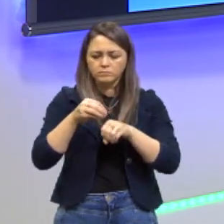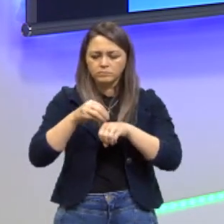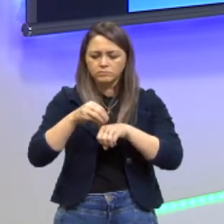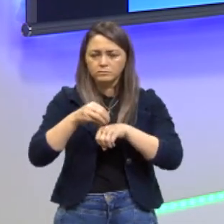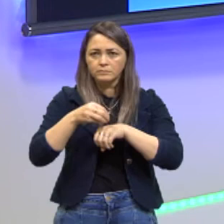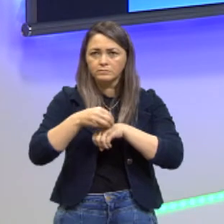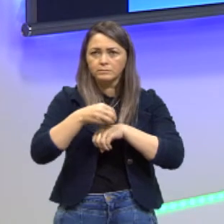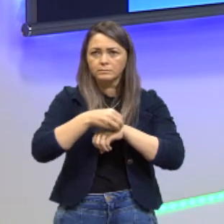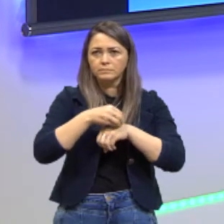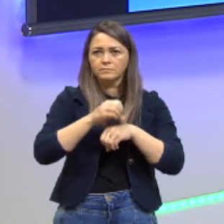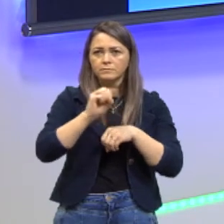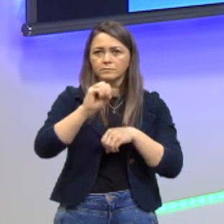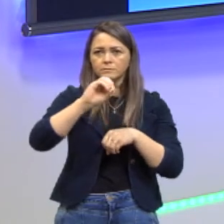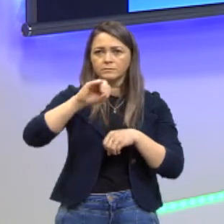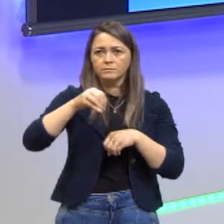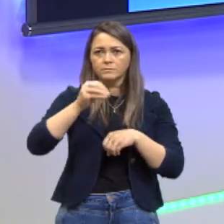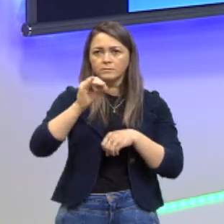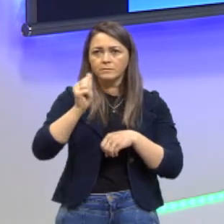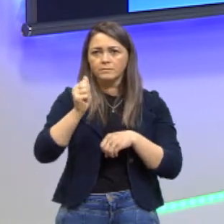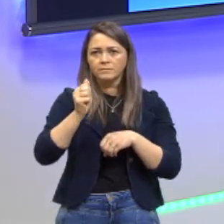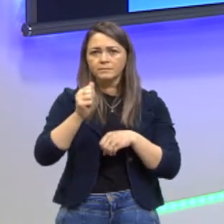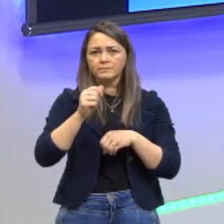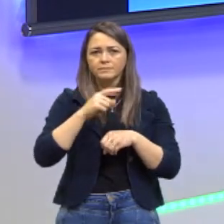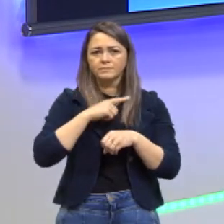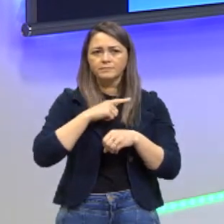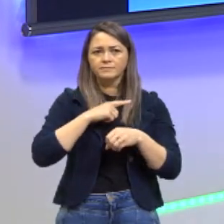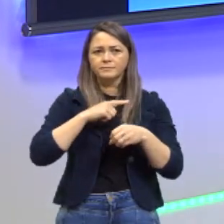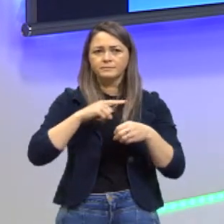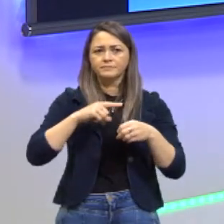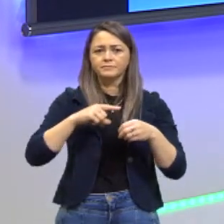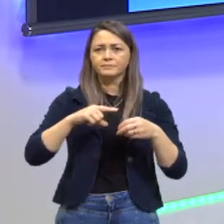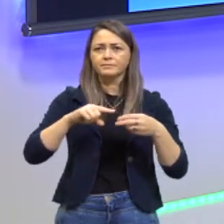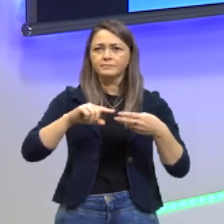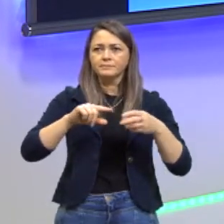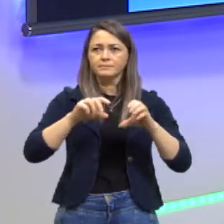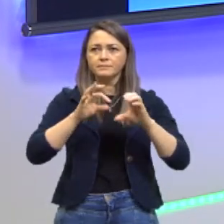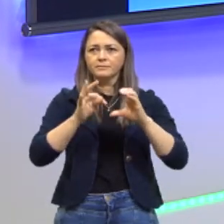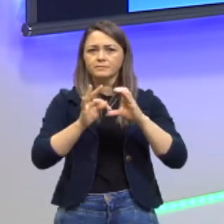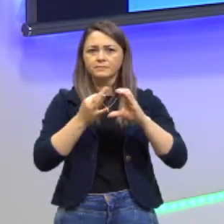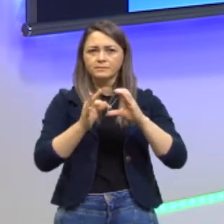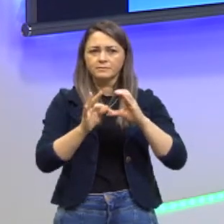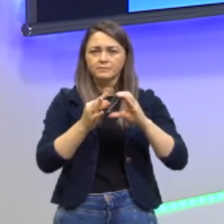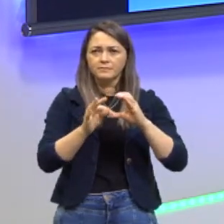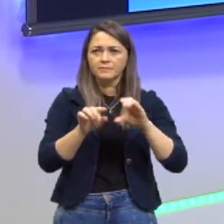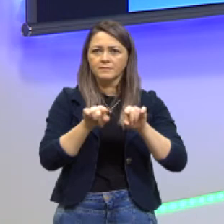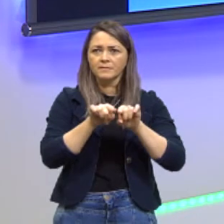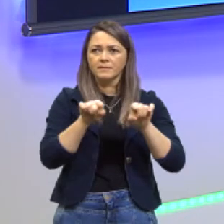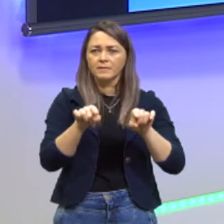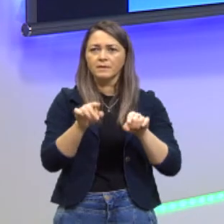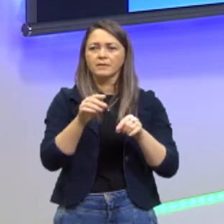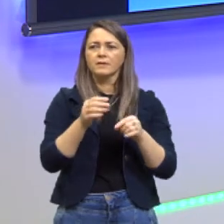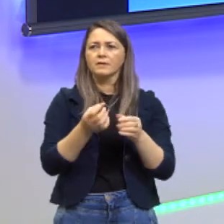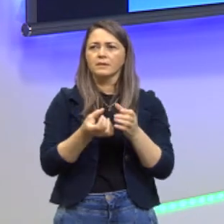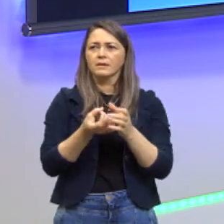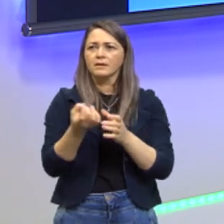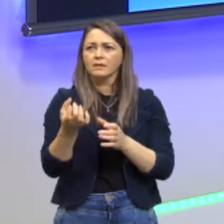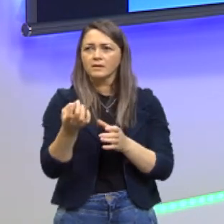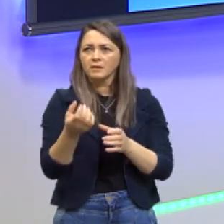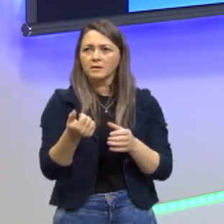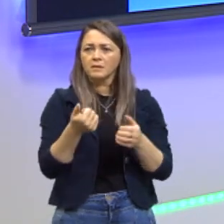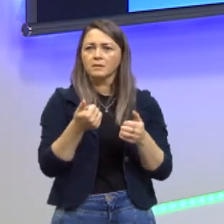soja transgênica ali dentro, por exemplo, né? Então, os alimentos transgênicos, eles estão cada vez mais